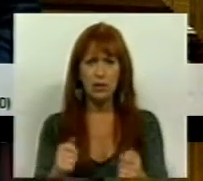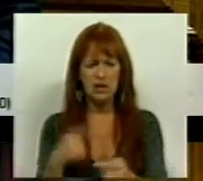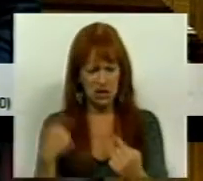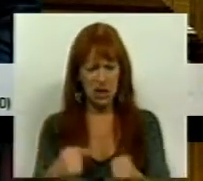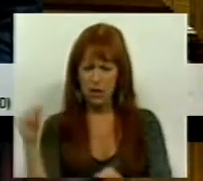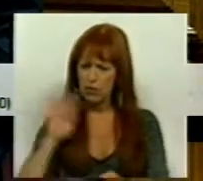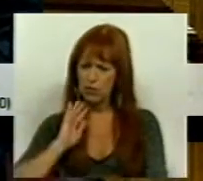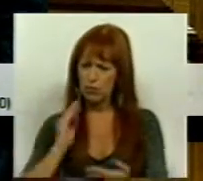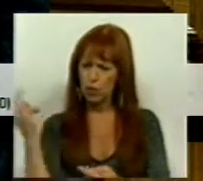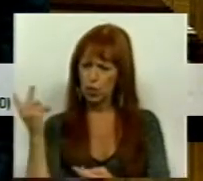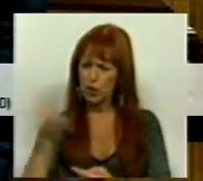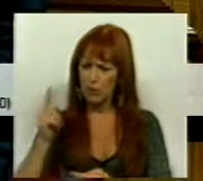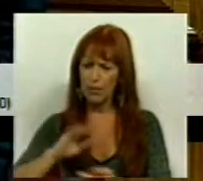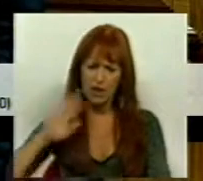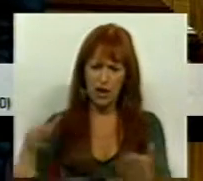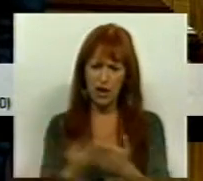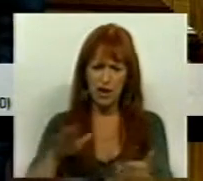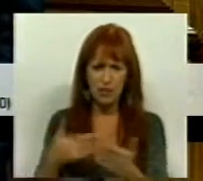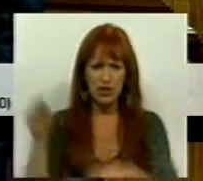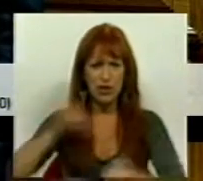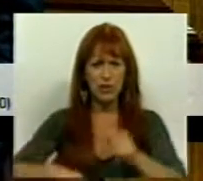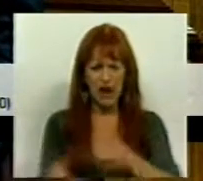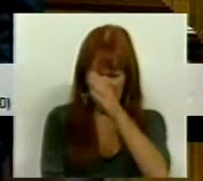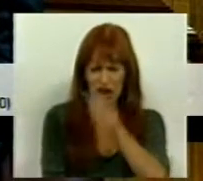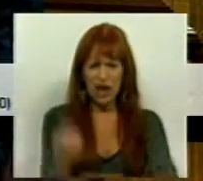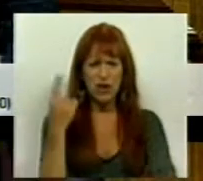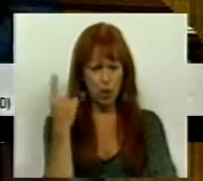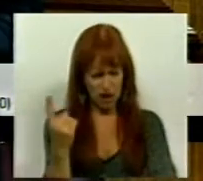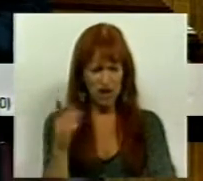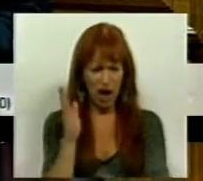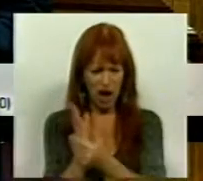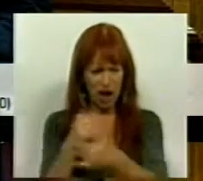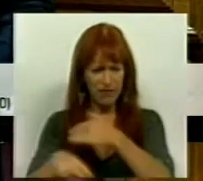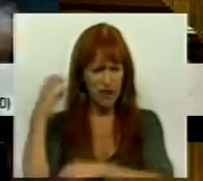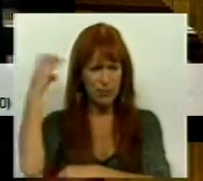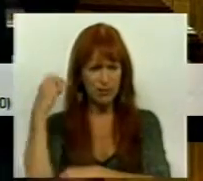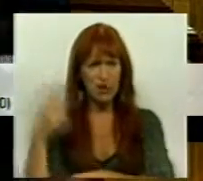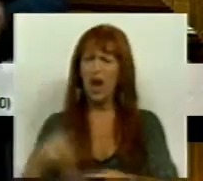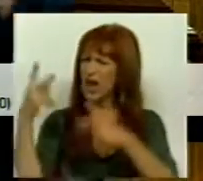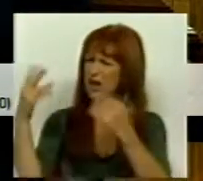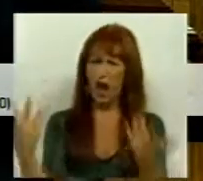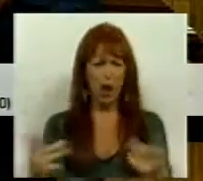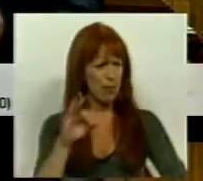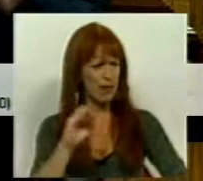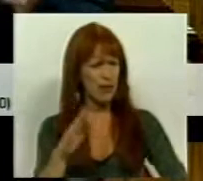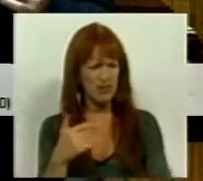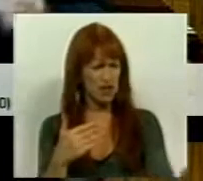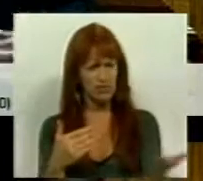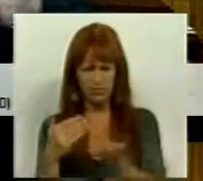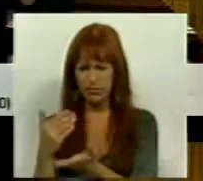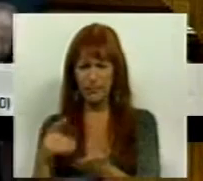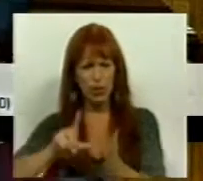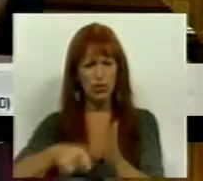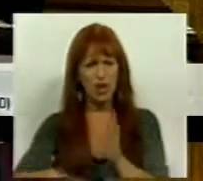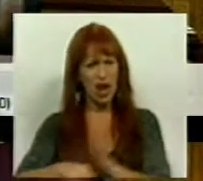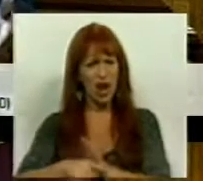menos nas duas últimas vezes que se candidatou a eleições, com a criação deste arquivo sonoro. Critica agora que o PCP o faça com